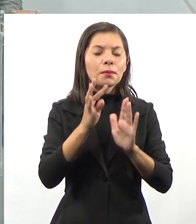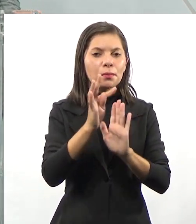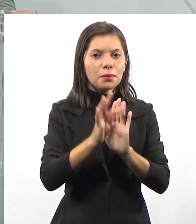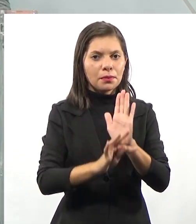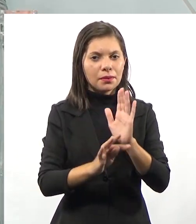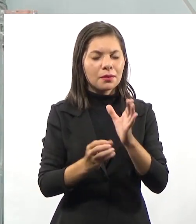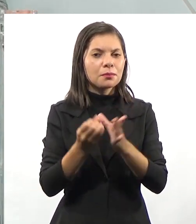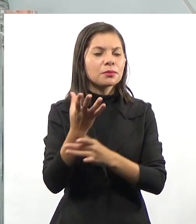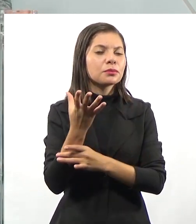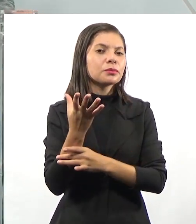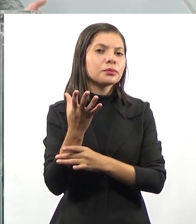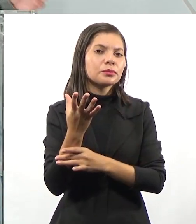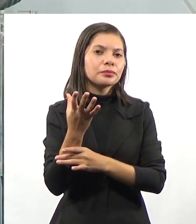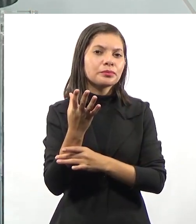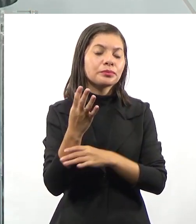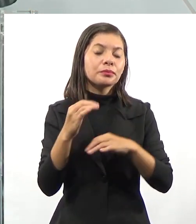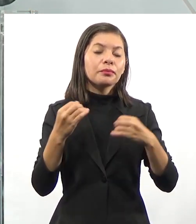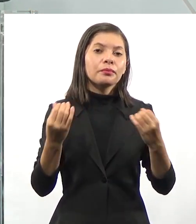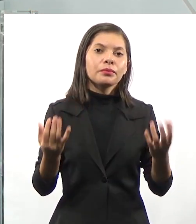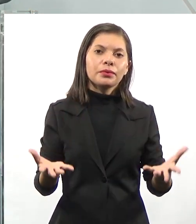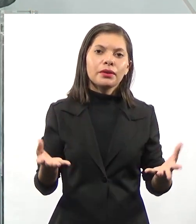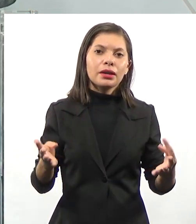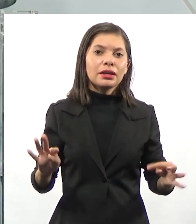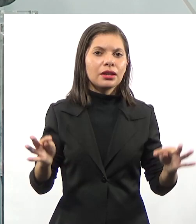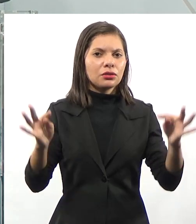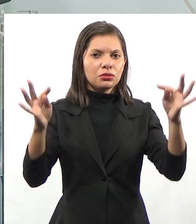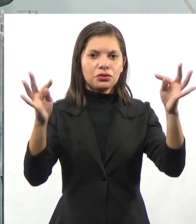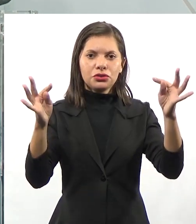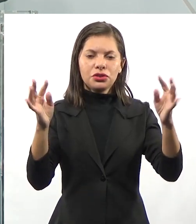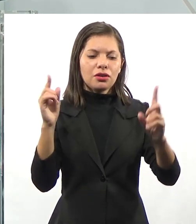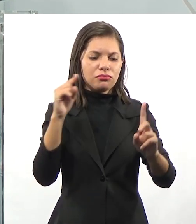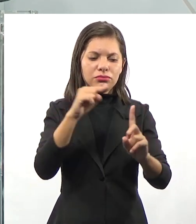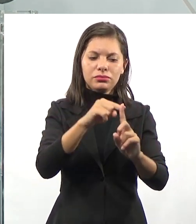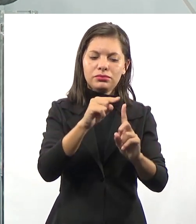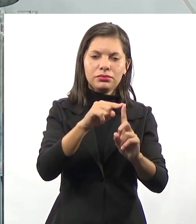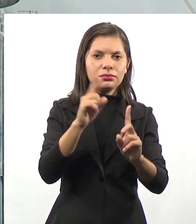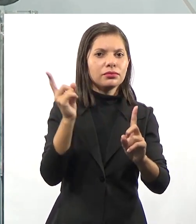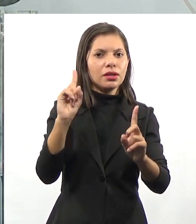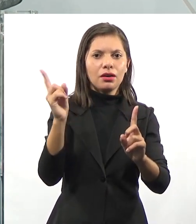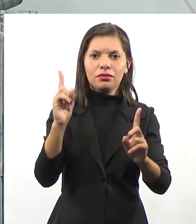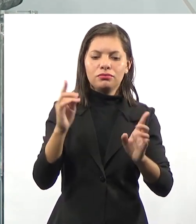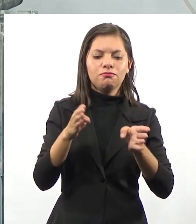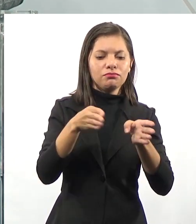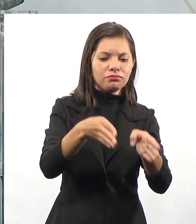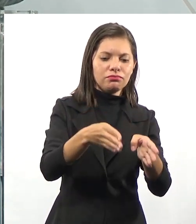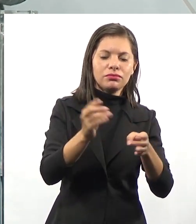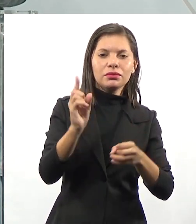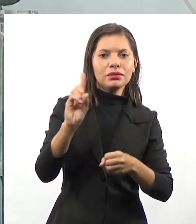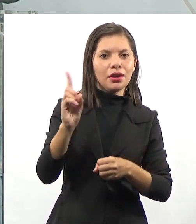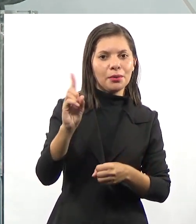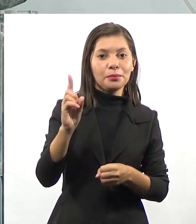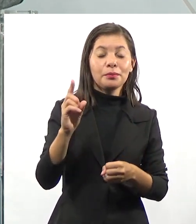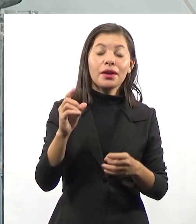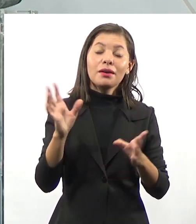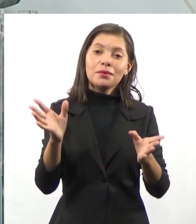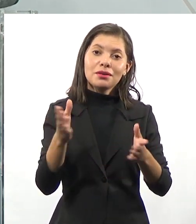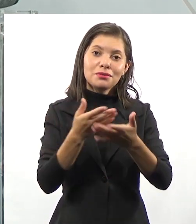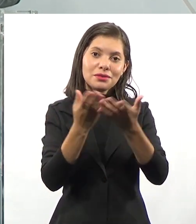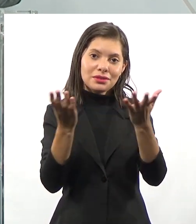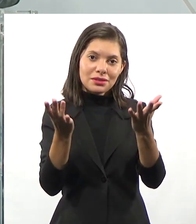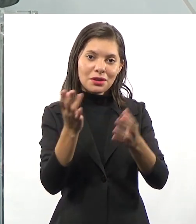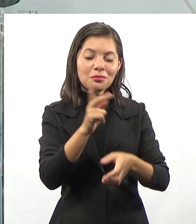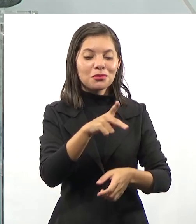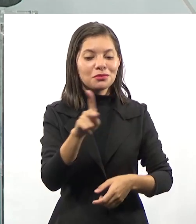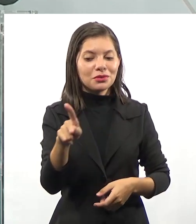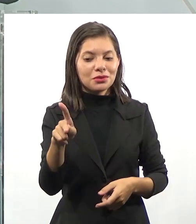produzam um texto? Então, a tecnologia não é o fim, não é o objetivo. A não ser que você seja um professor de